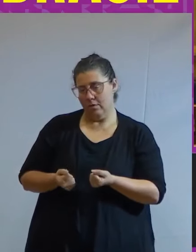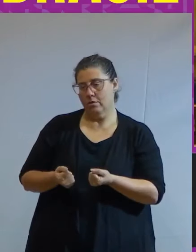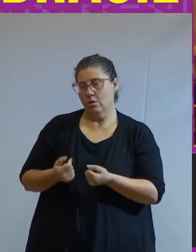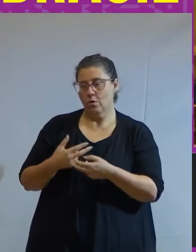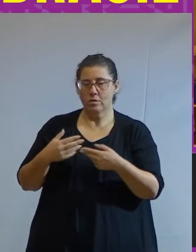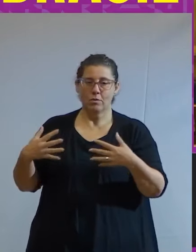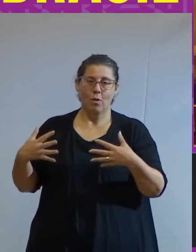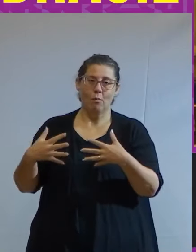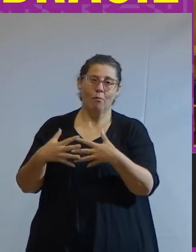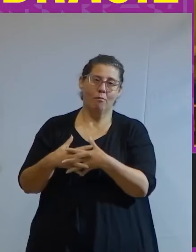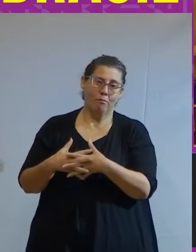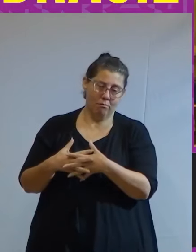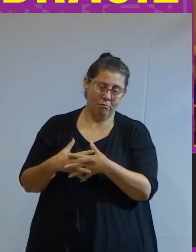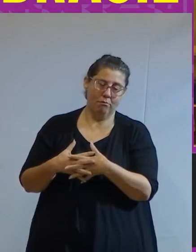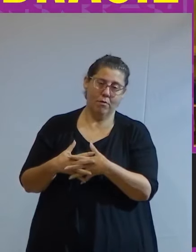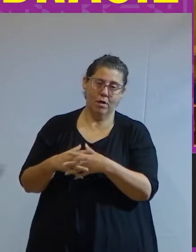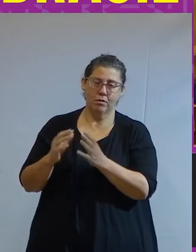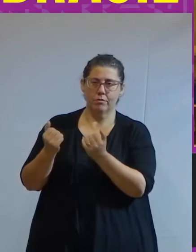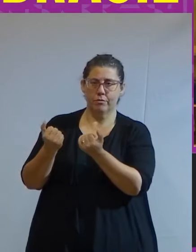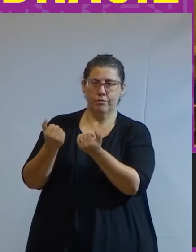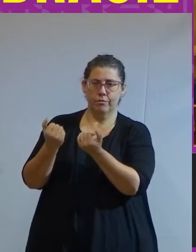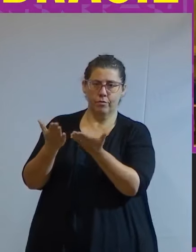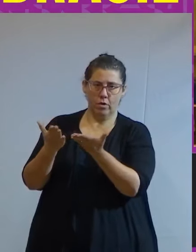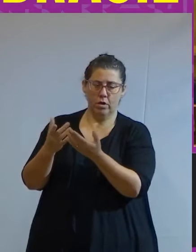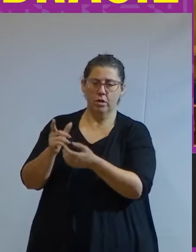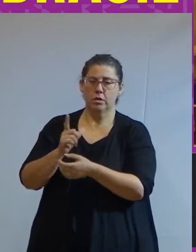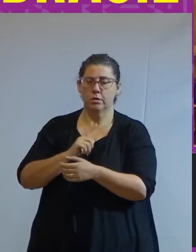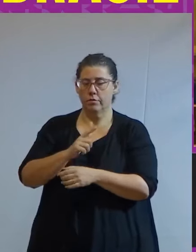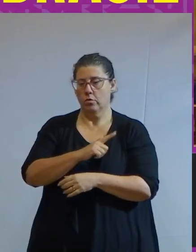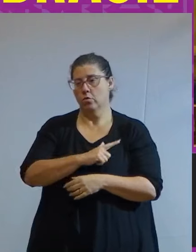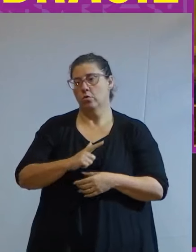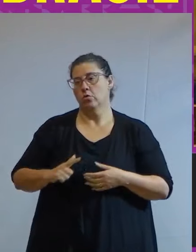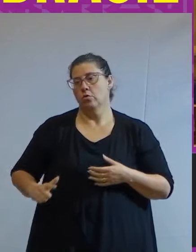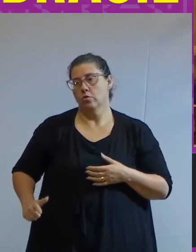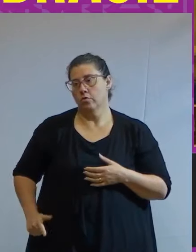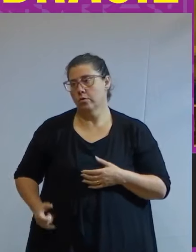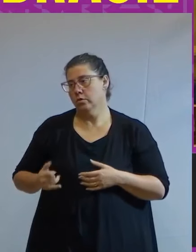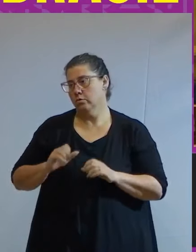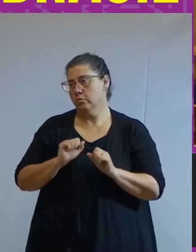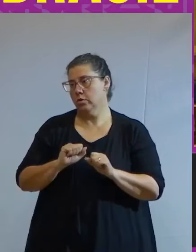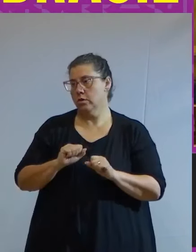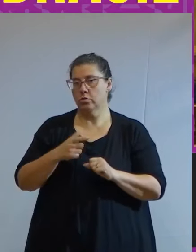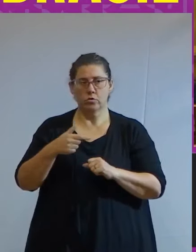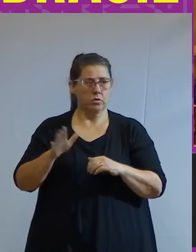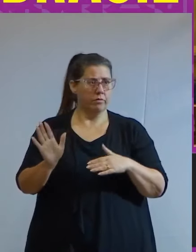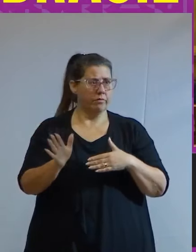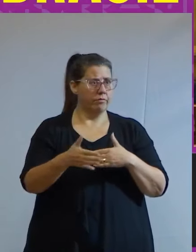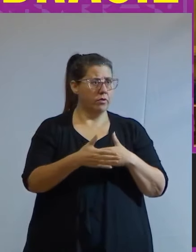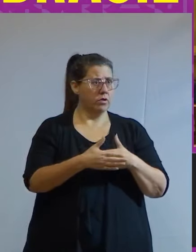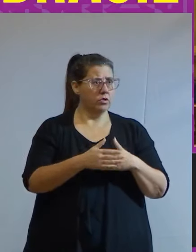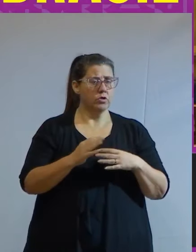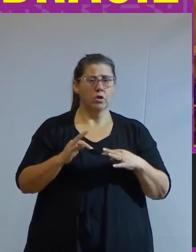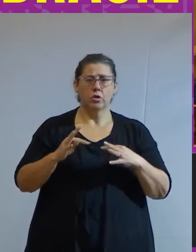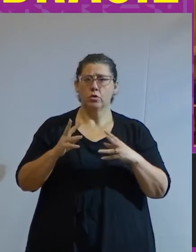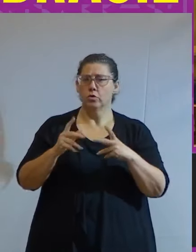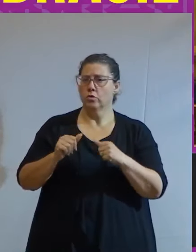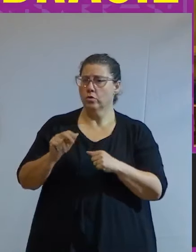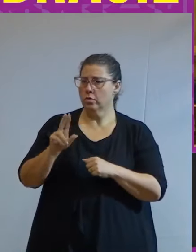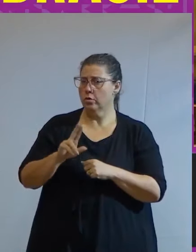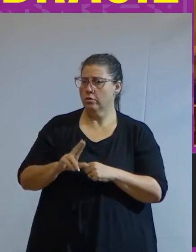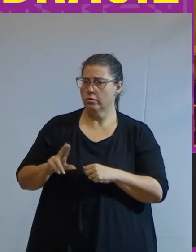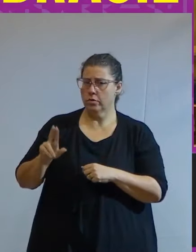hoje externamente nós tivemos um governo que se pudesse teria fechado todas as instituições públicas